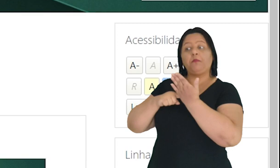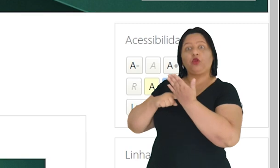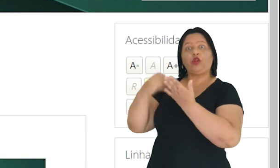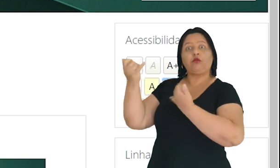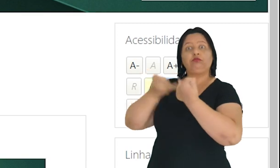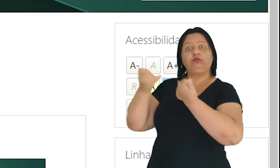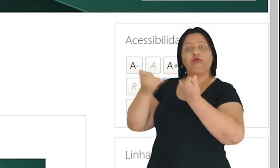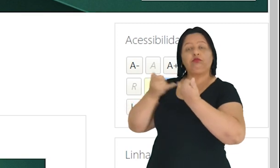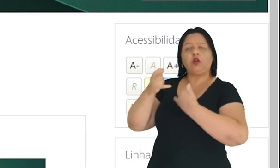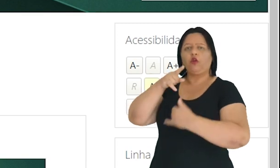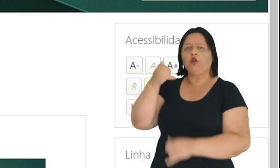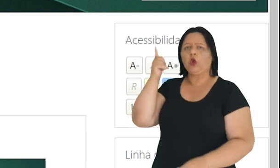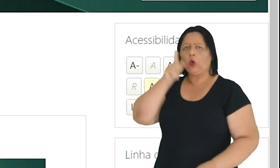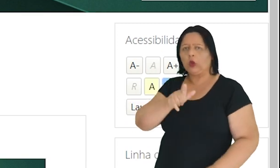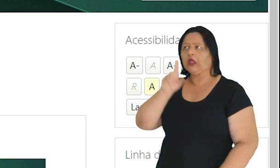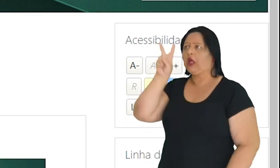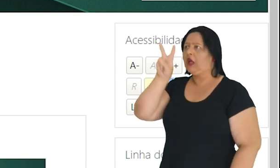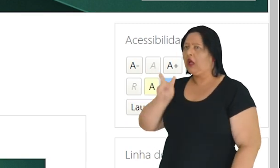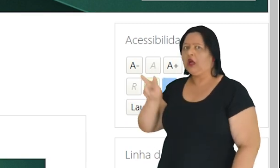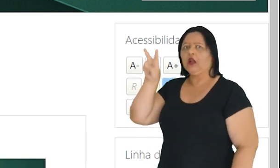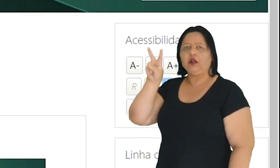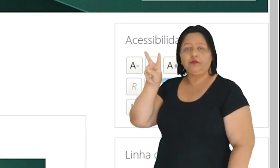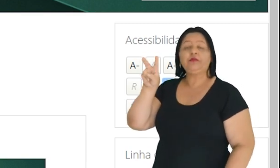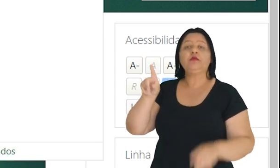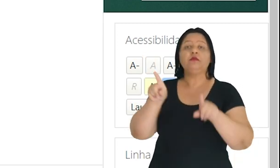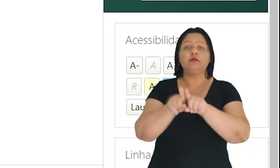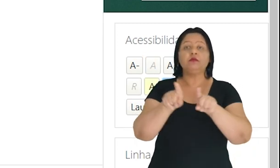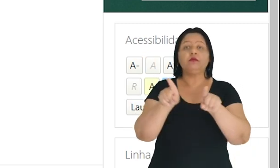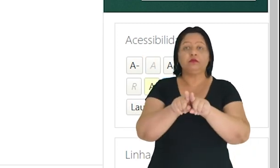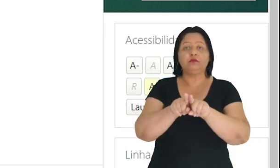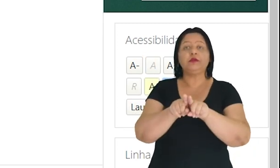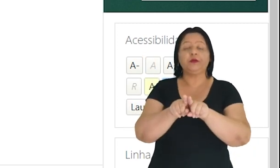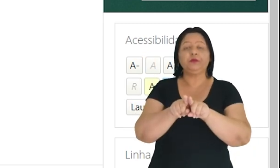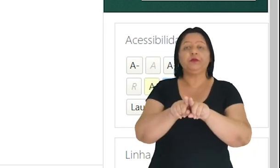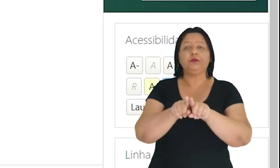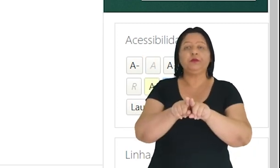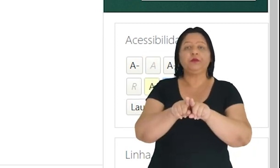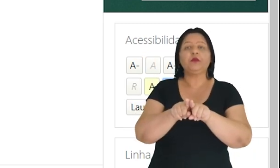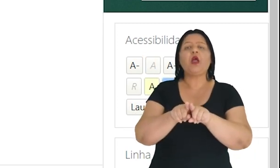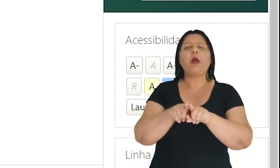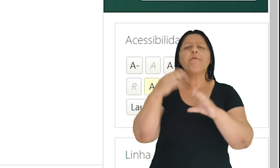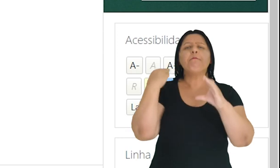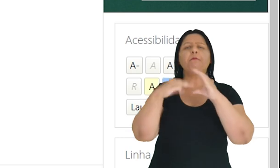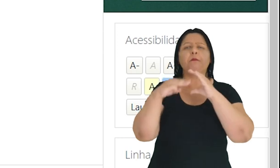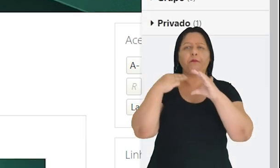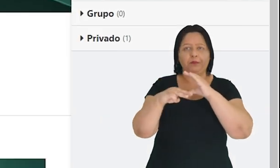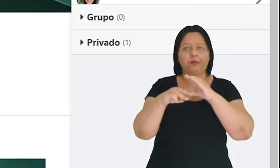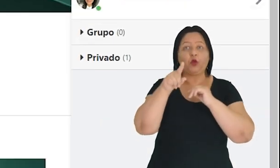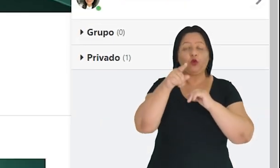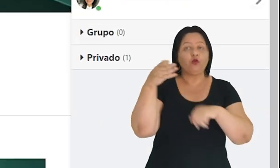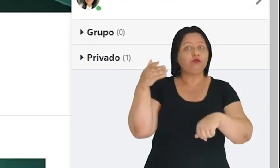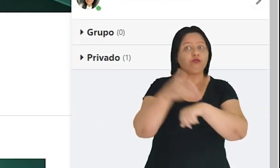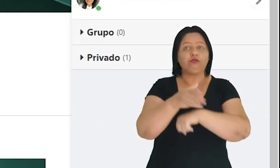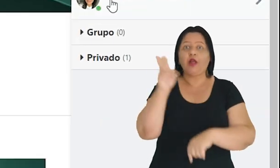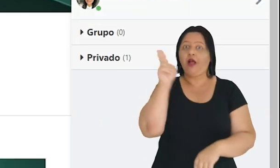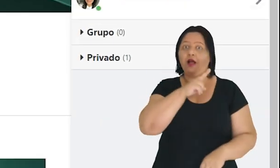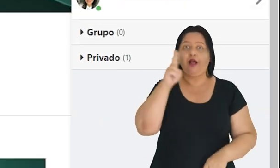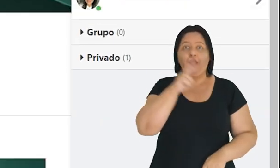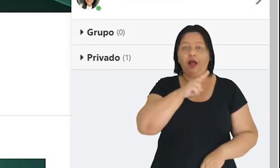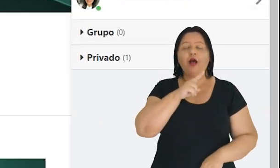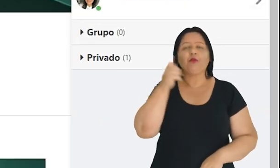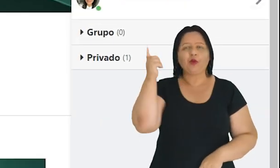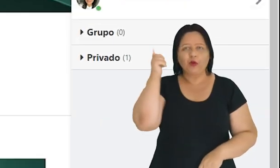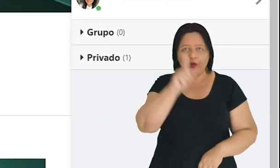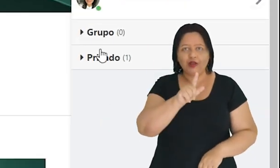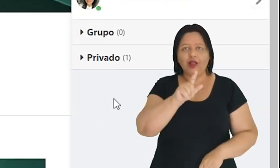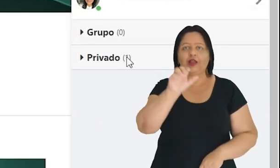ambiente virtual enviar, você consegue ler clicando aqui. E também ao menu de mensagens, que você